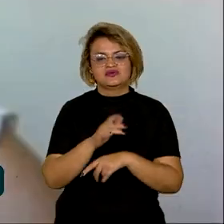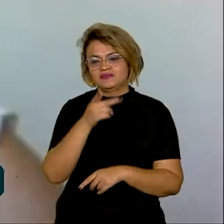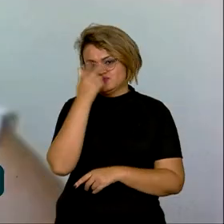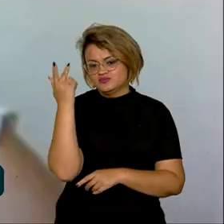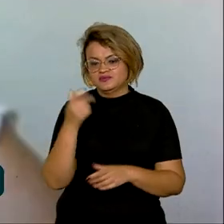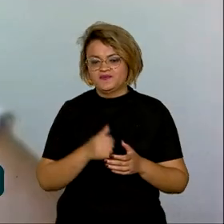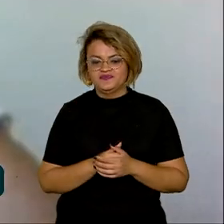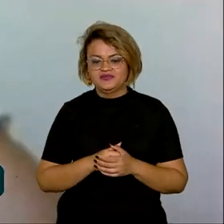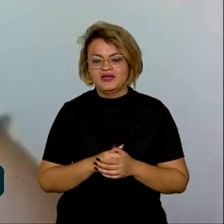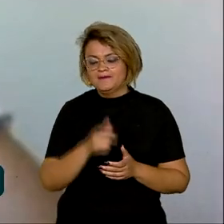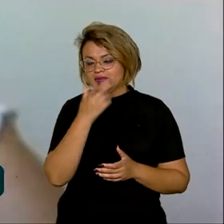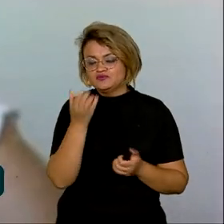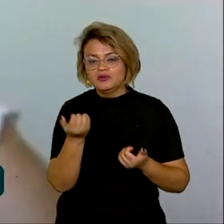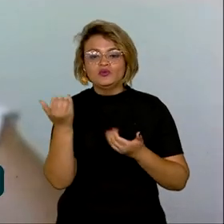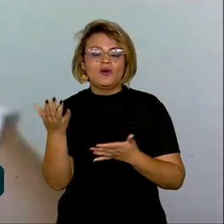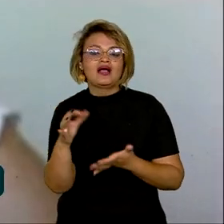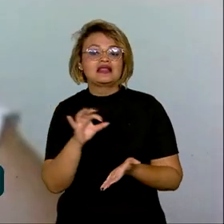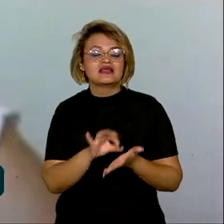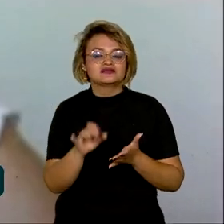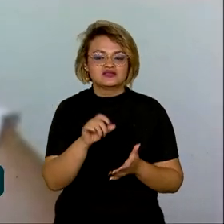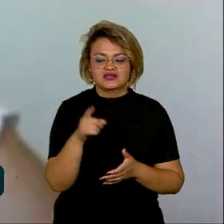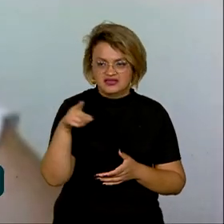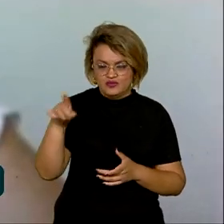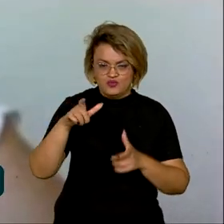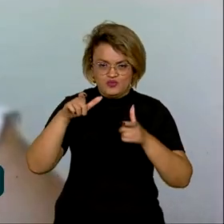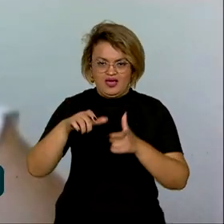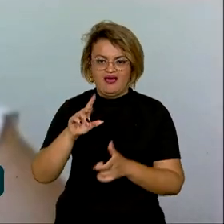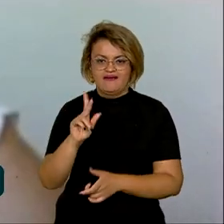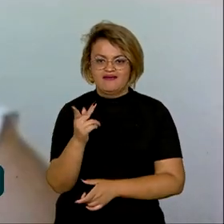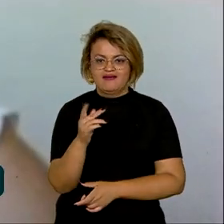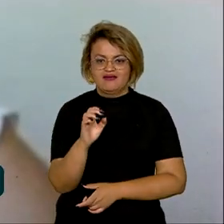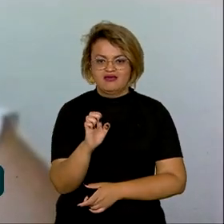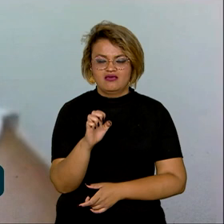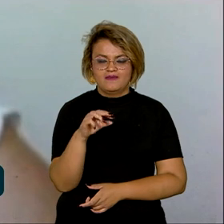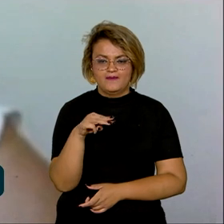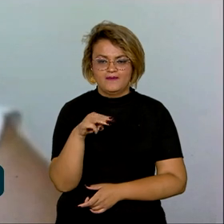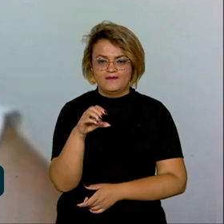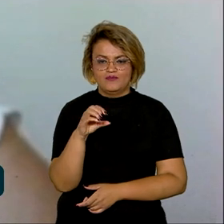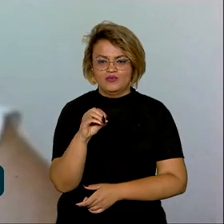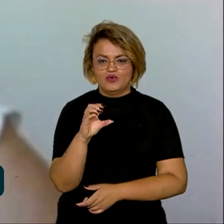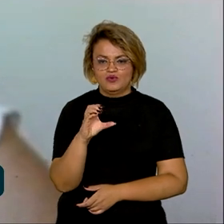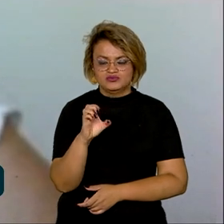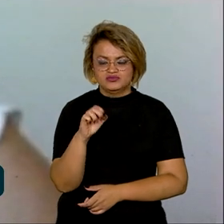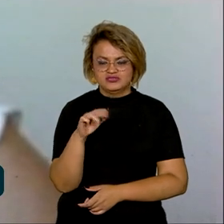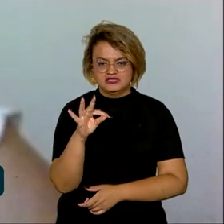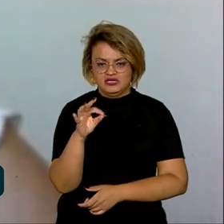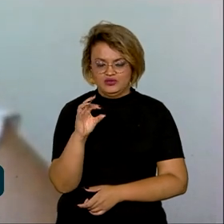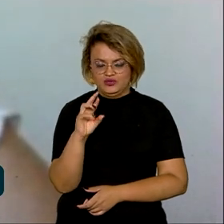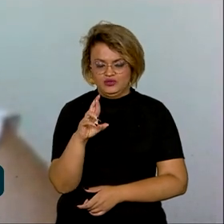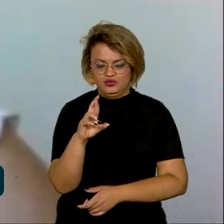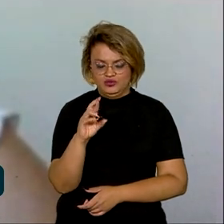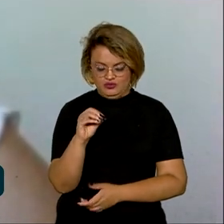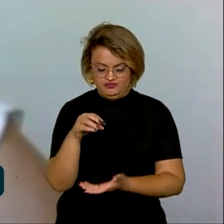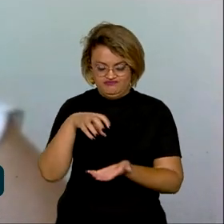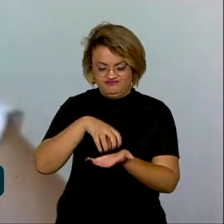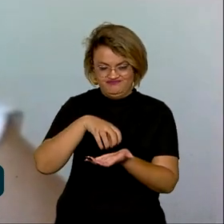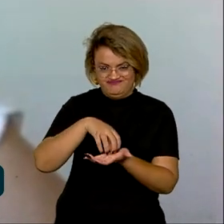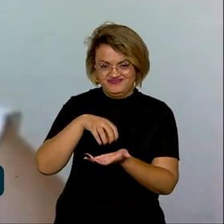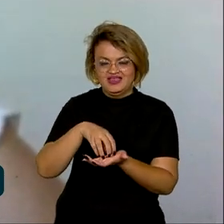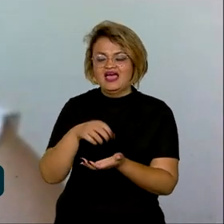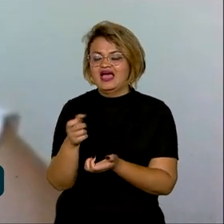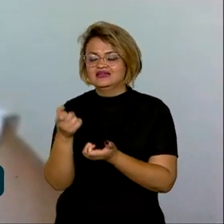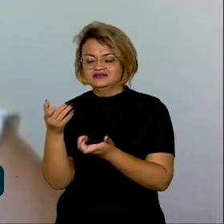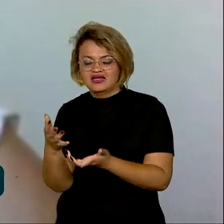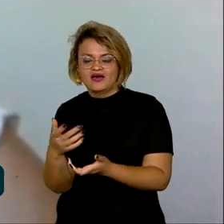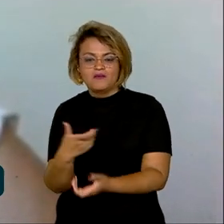pessoas. O doador, para se cadastrar, tem que ir a um hemocentro. Nesse hemocentro, ele vai fornecer seus dados pessoais, vai fornecer